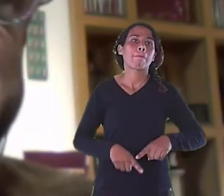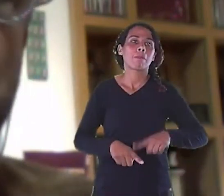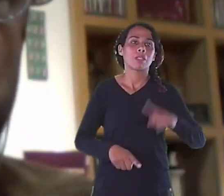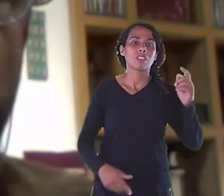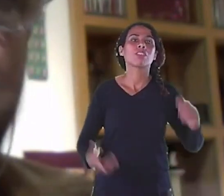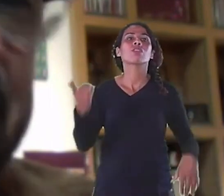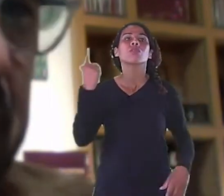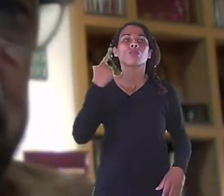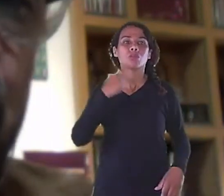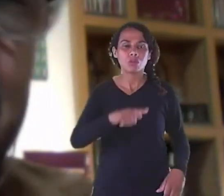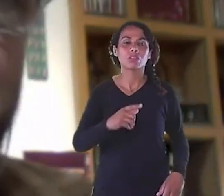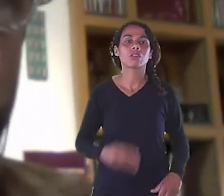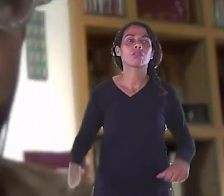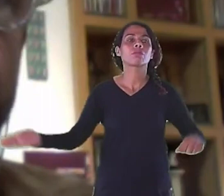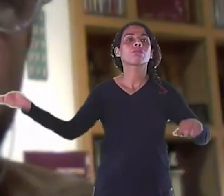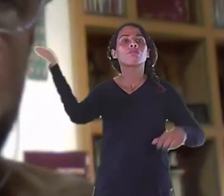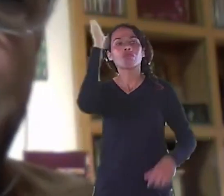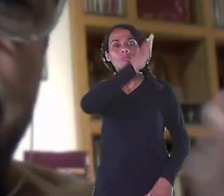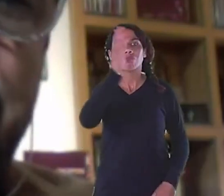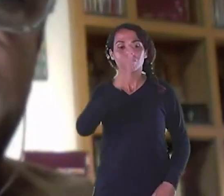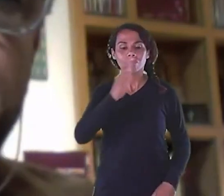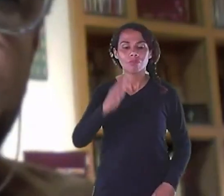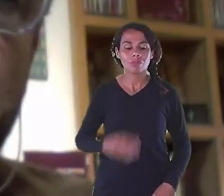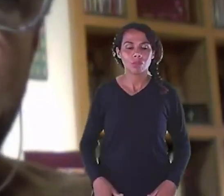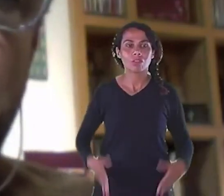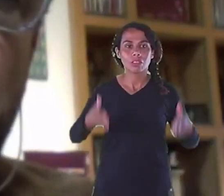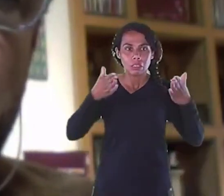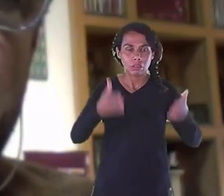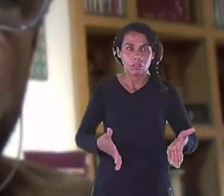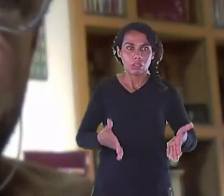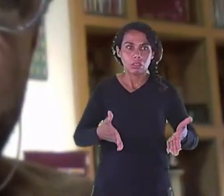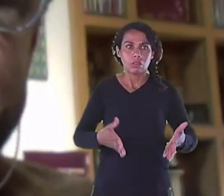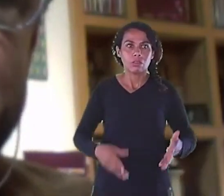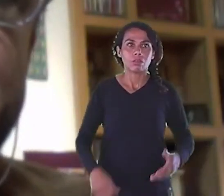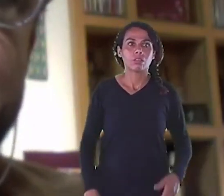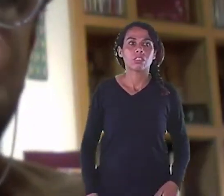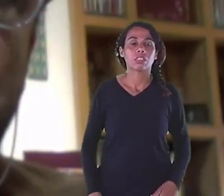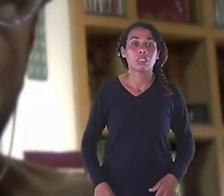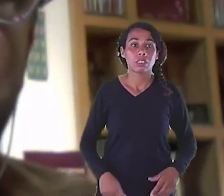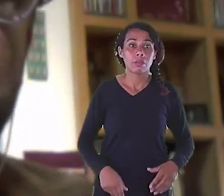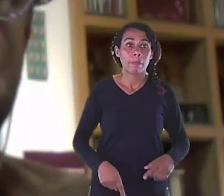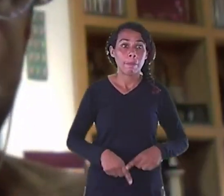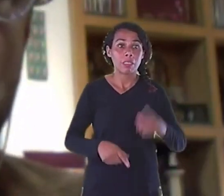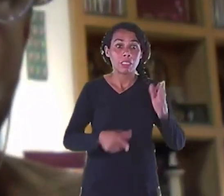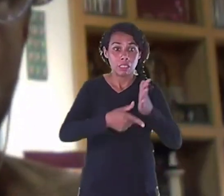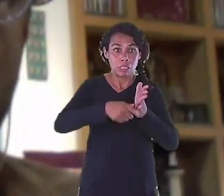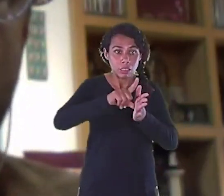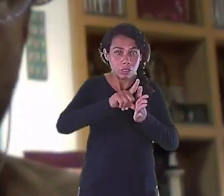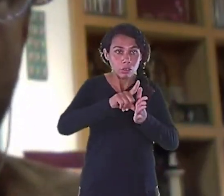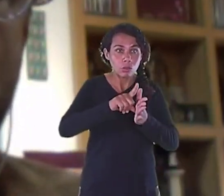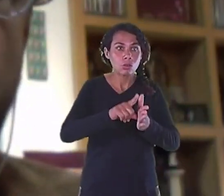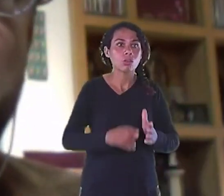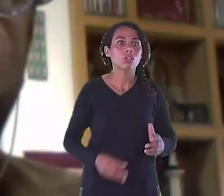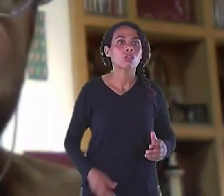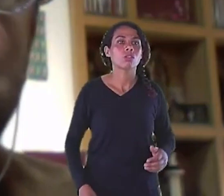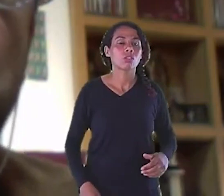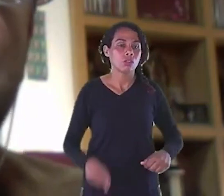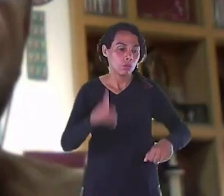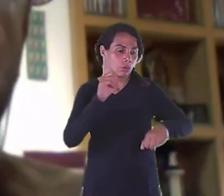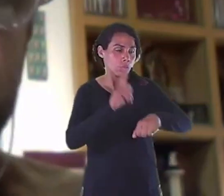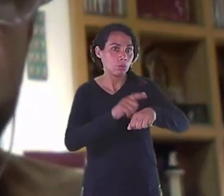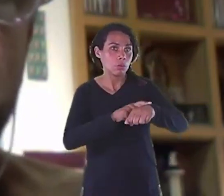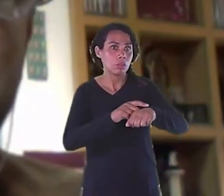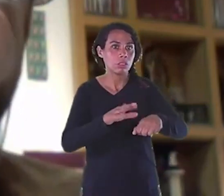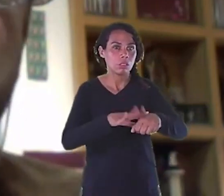jornais Para ver se mudava O cenário Se melhorava E um dia A Raia Italiana No jornal Entrevistou Uma primeira